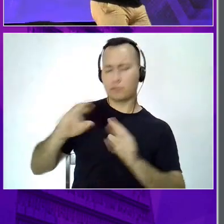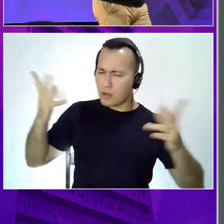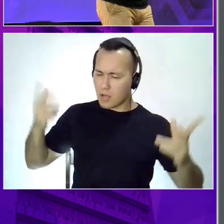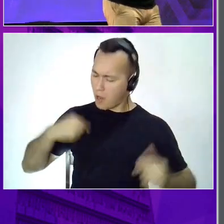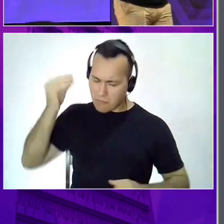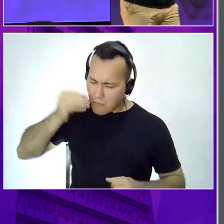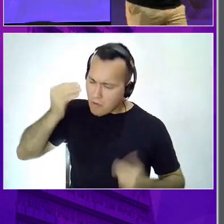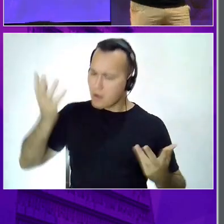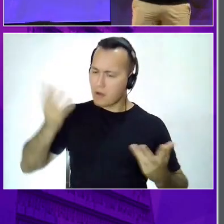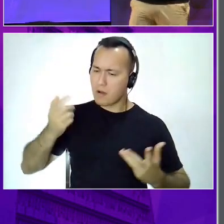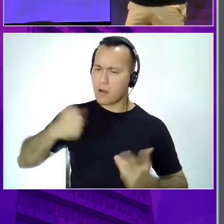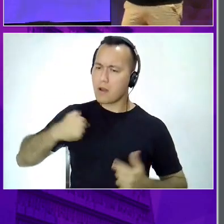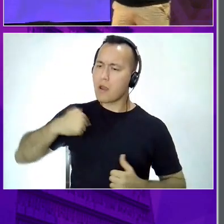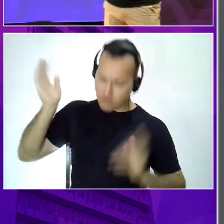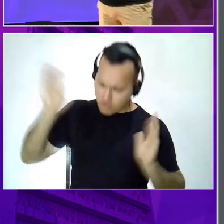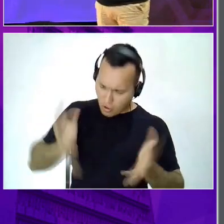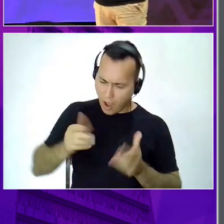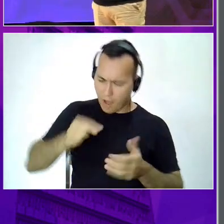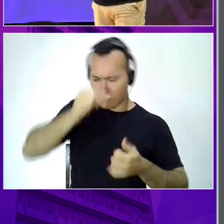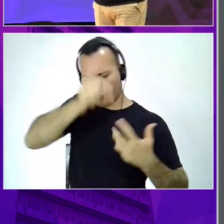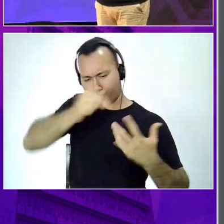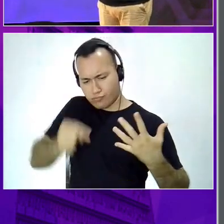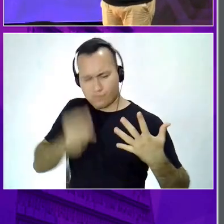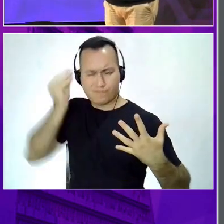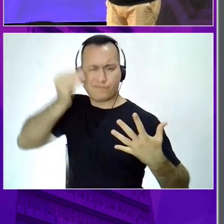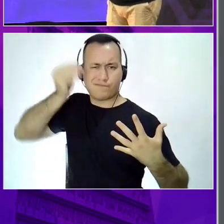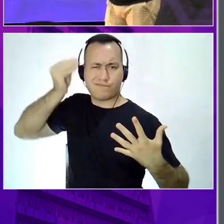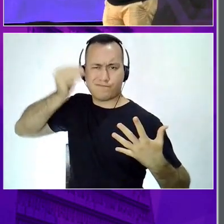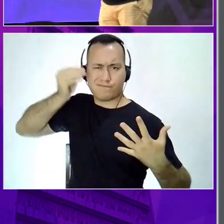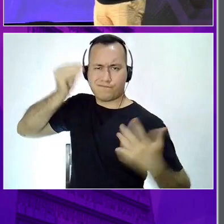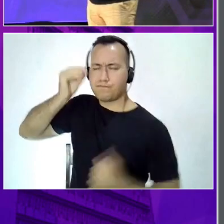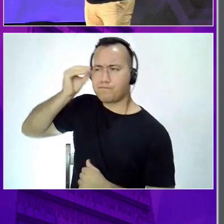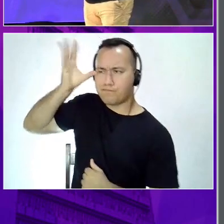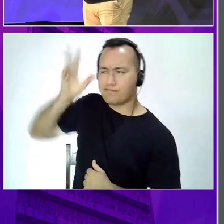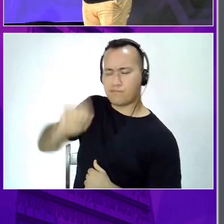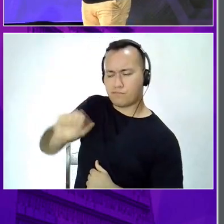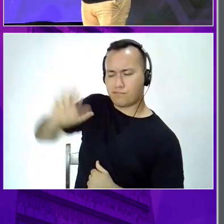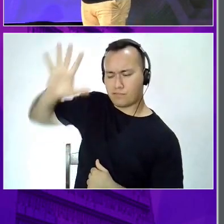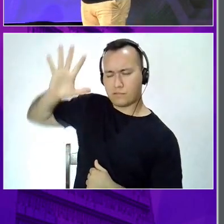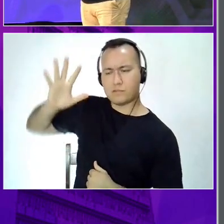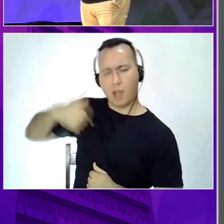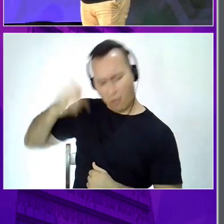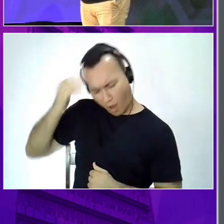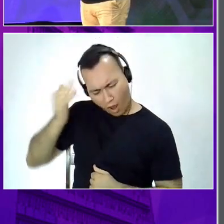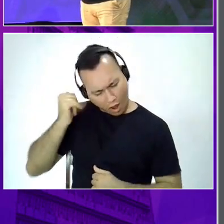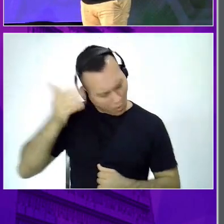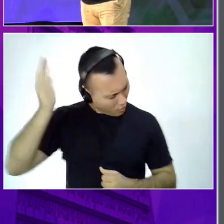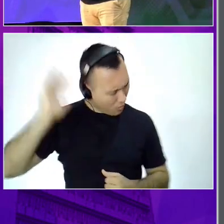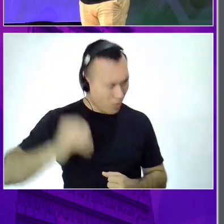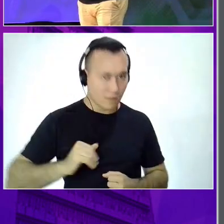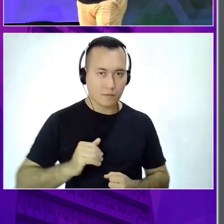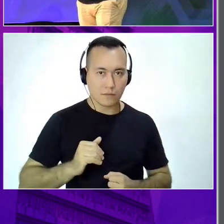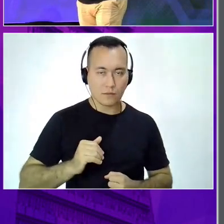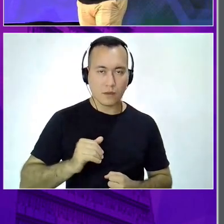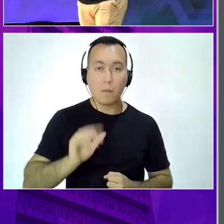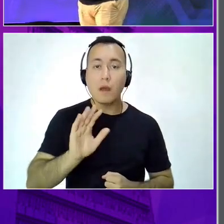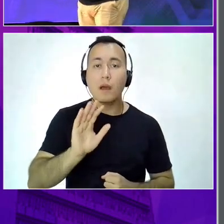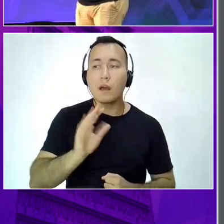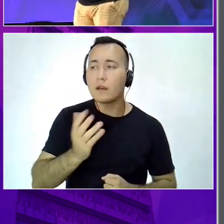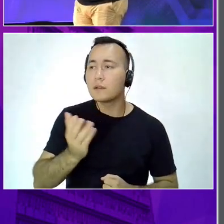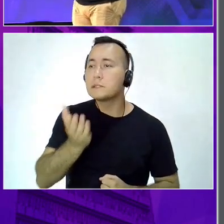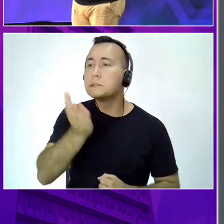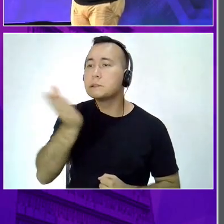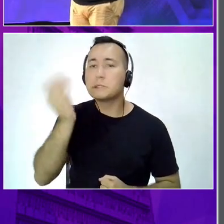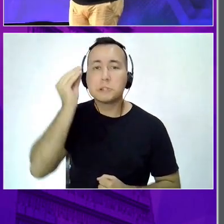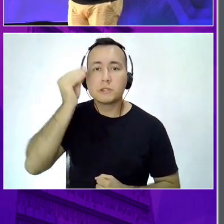eu fiz isso no passado. E as outras pessoas? E o respeito com elas, com a forma de pensar delas, entender o lado